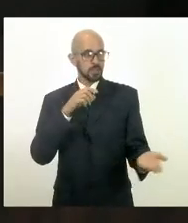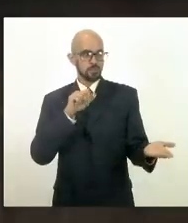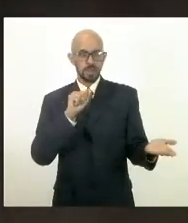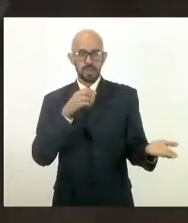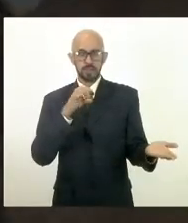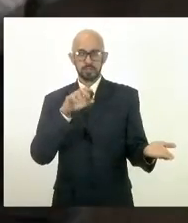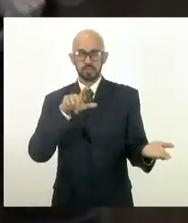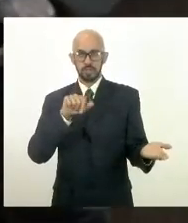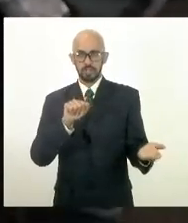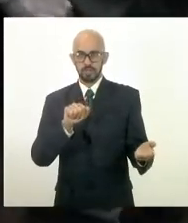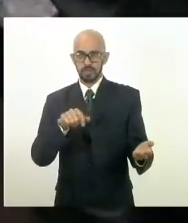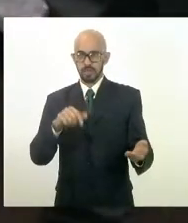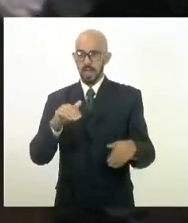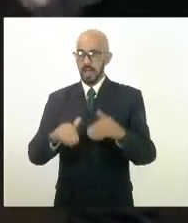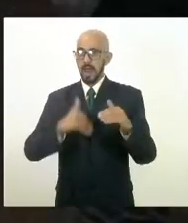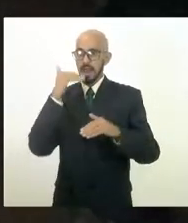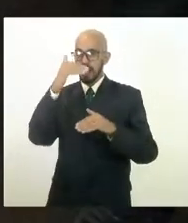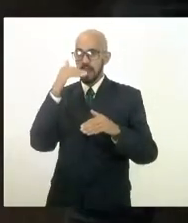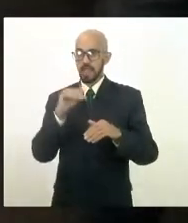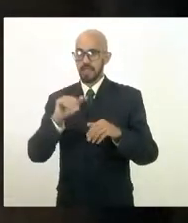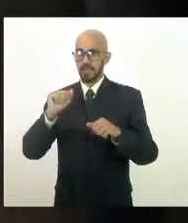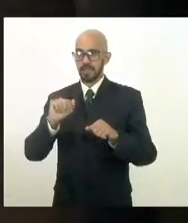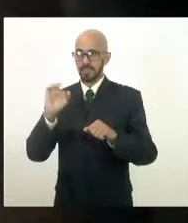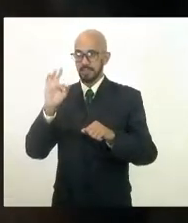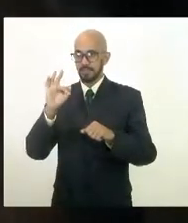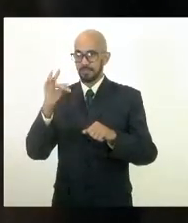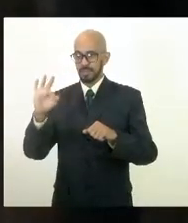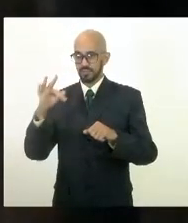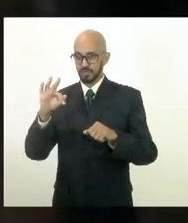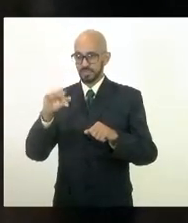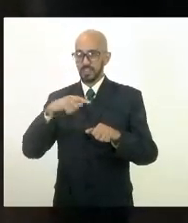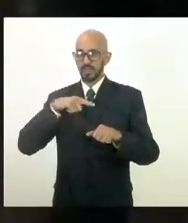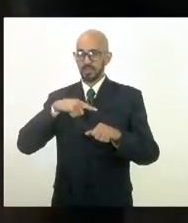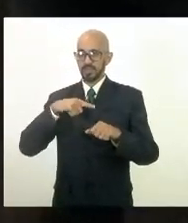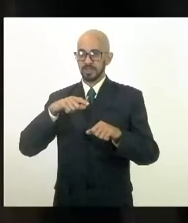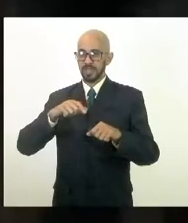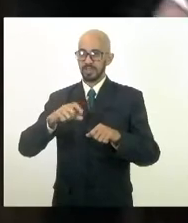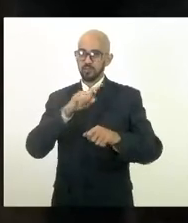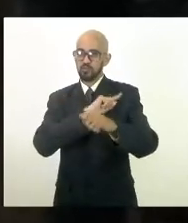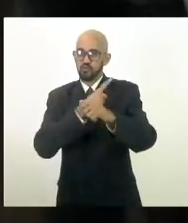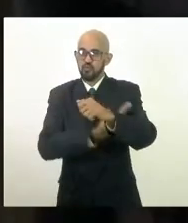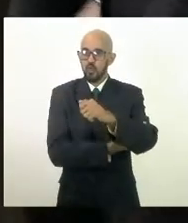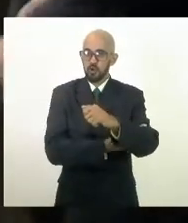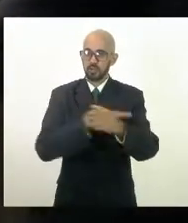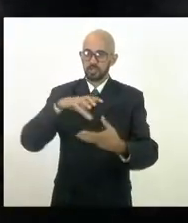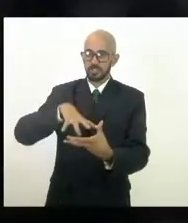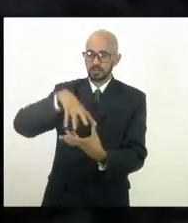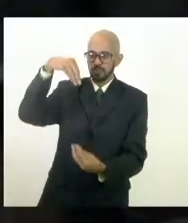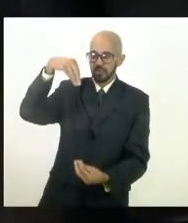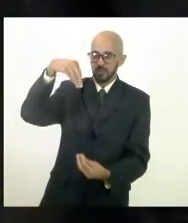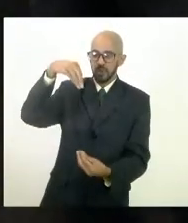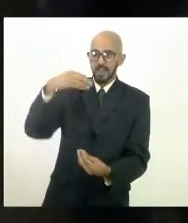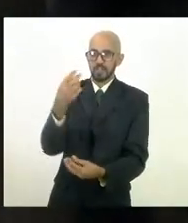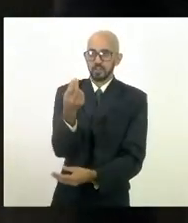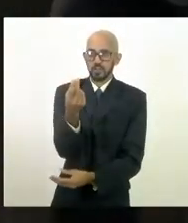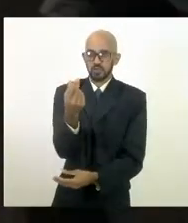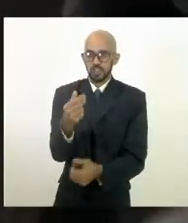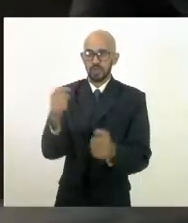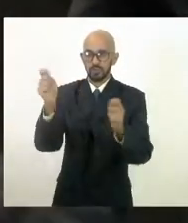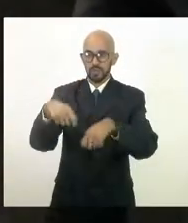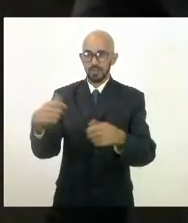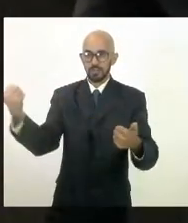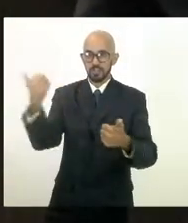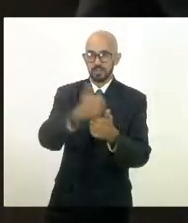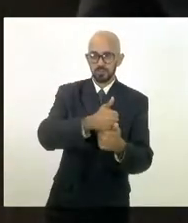metafísica existem forças espirituais onde o dinheiro pode ser substituído por